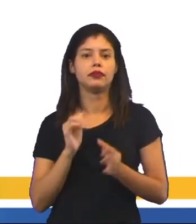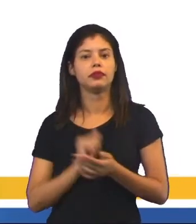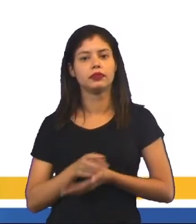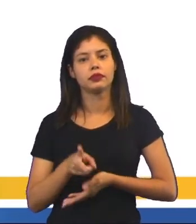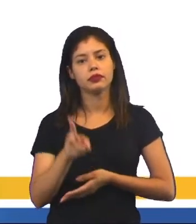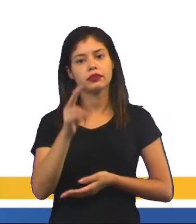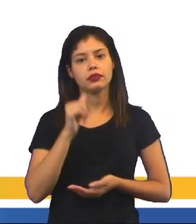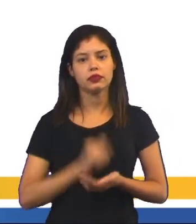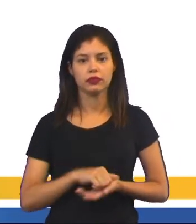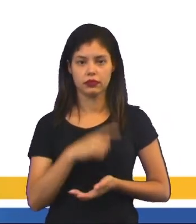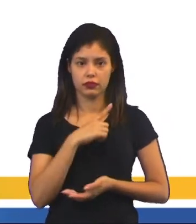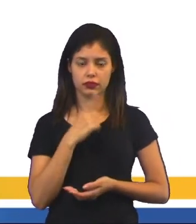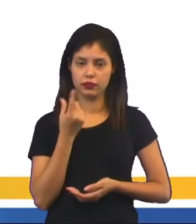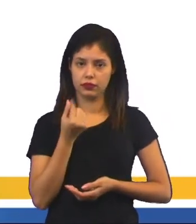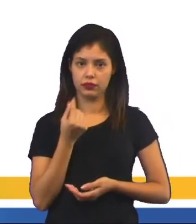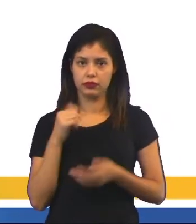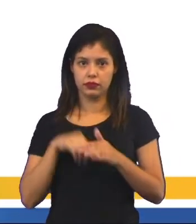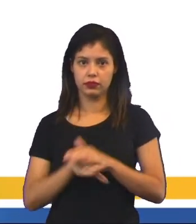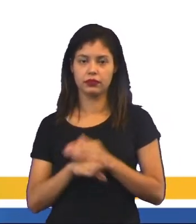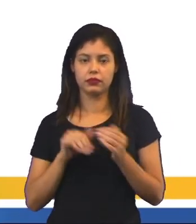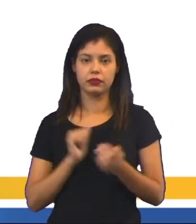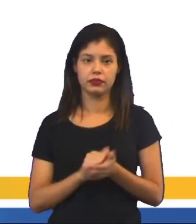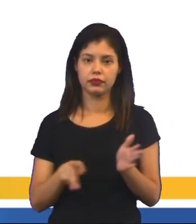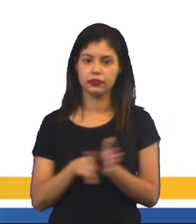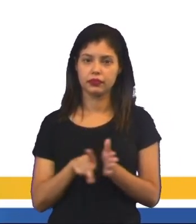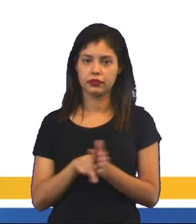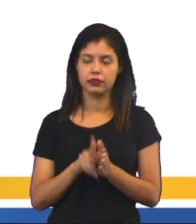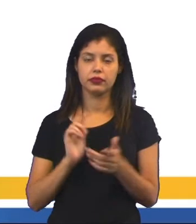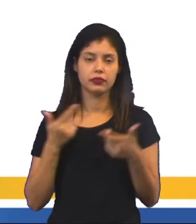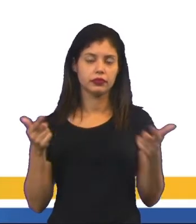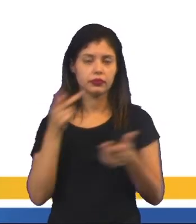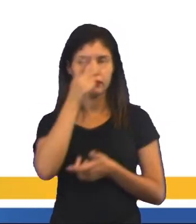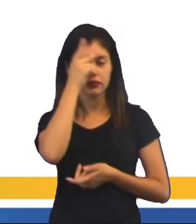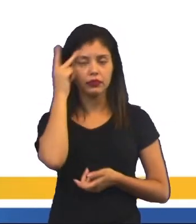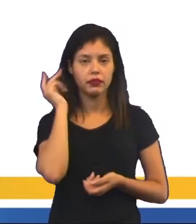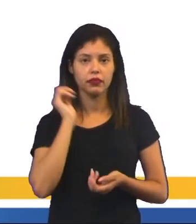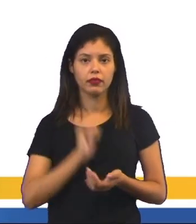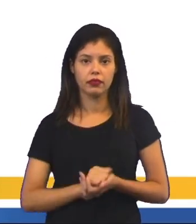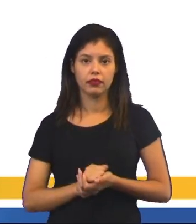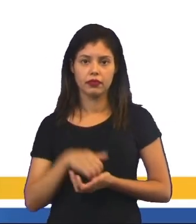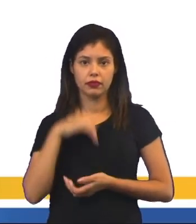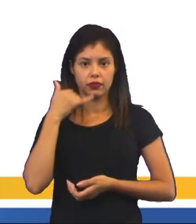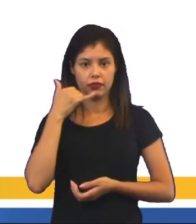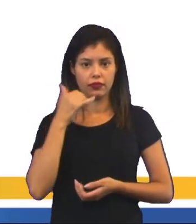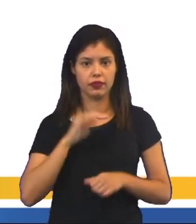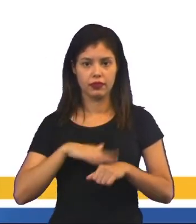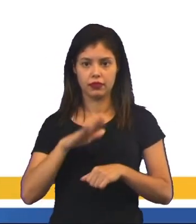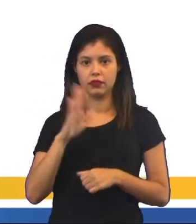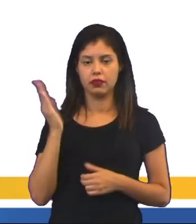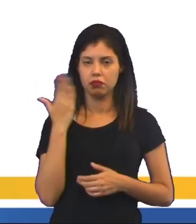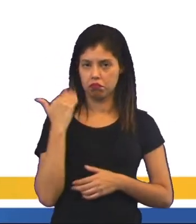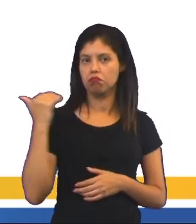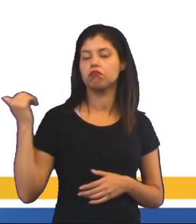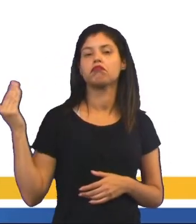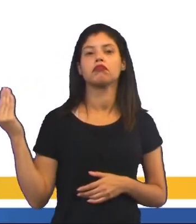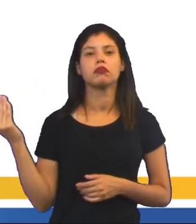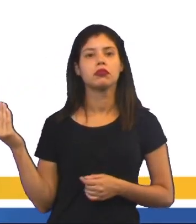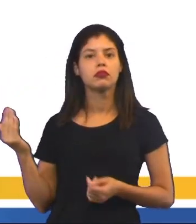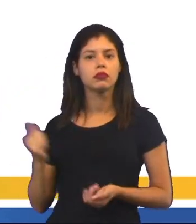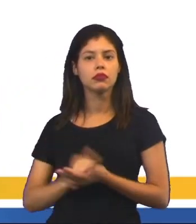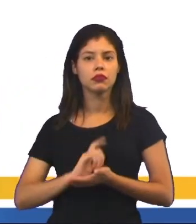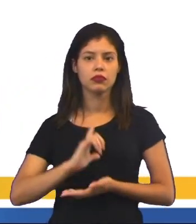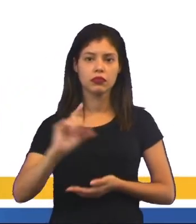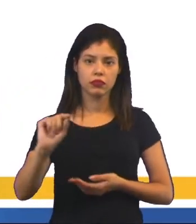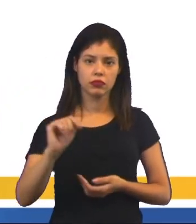continuam tendo o seu custo embutido, que faz com que a grande maioria fique com os celulares mais populares e